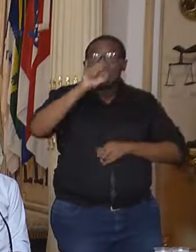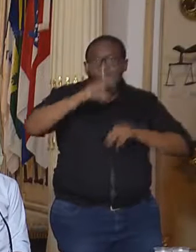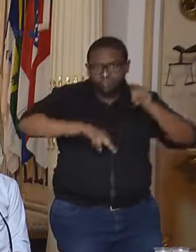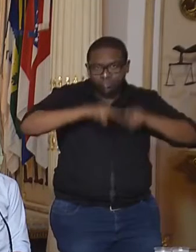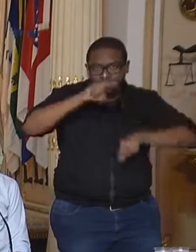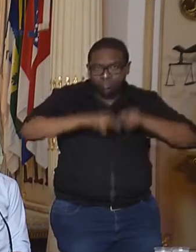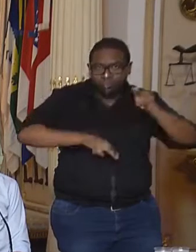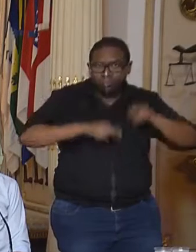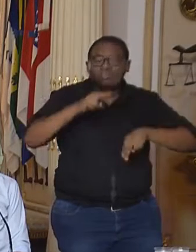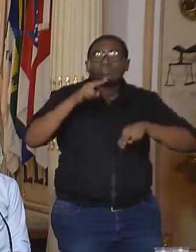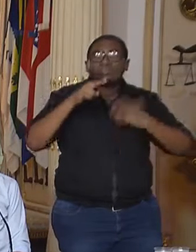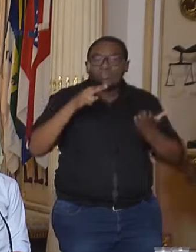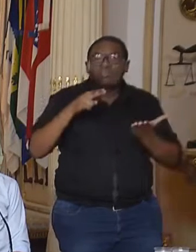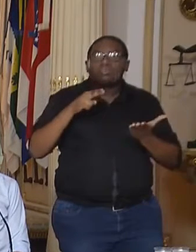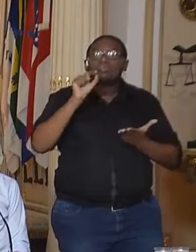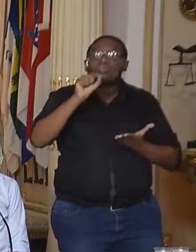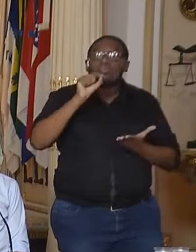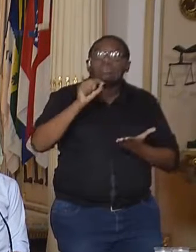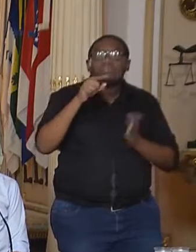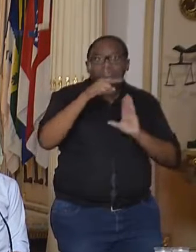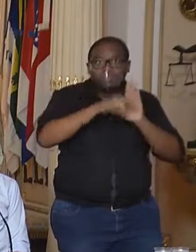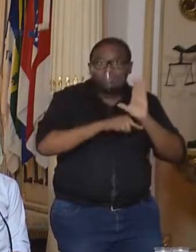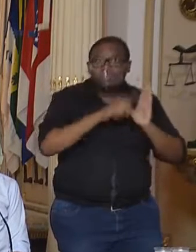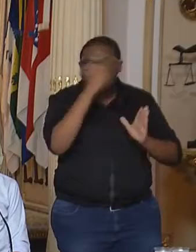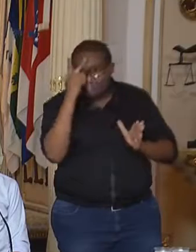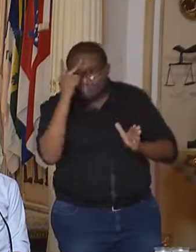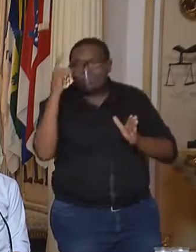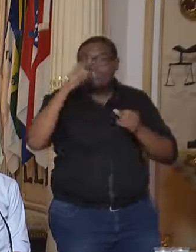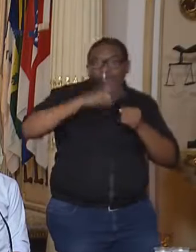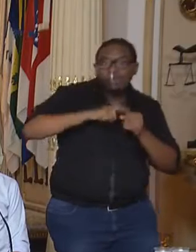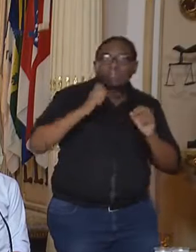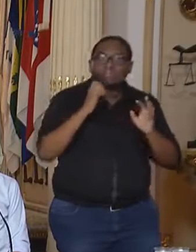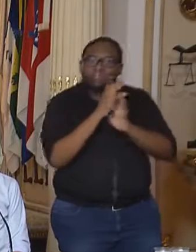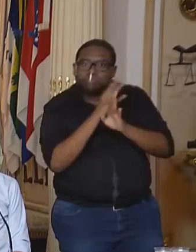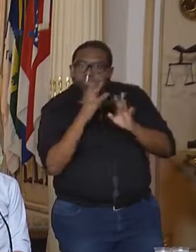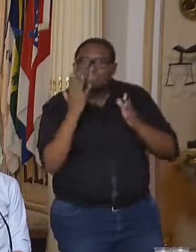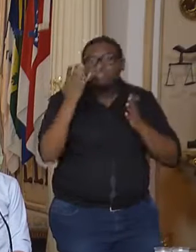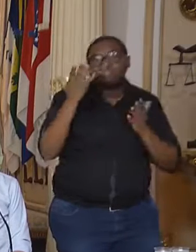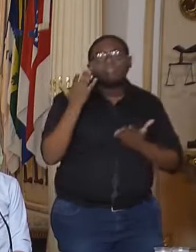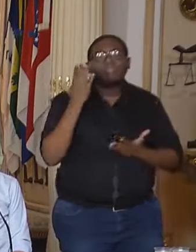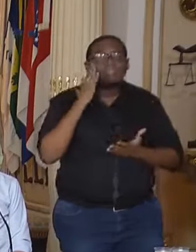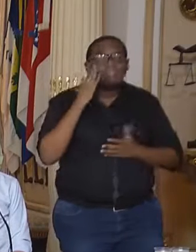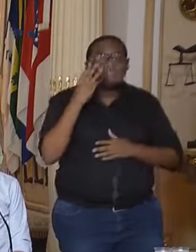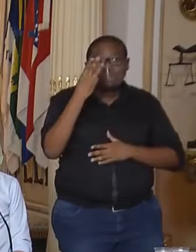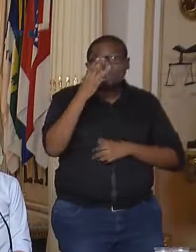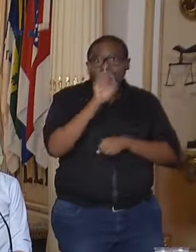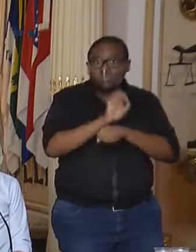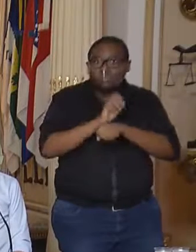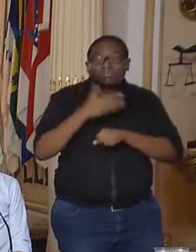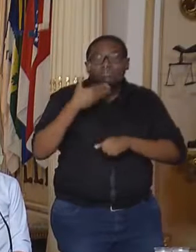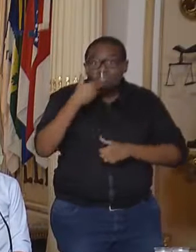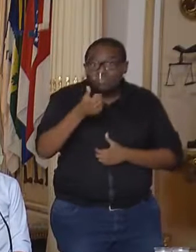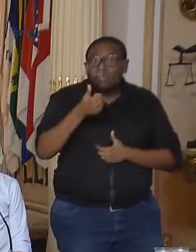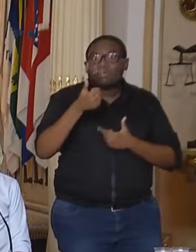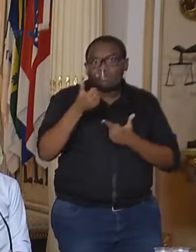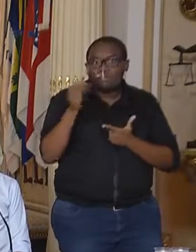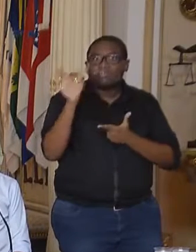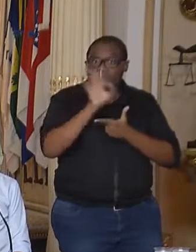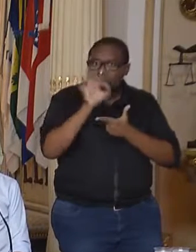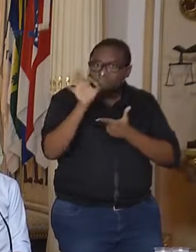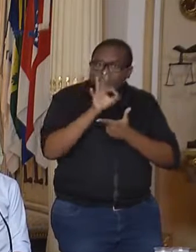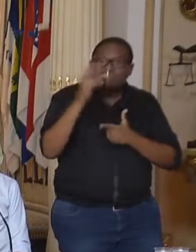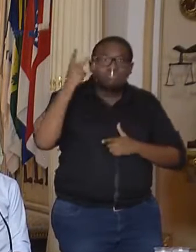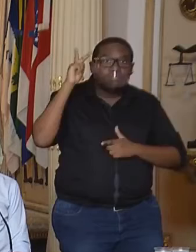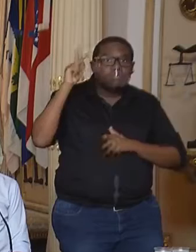plano cauteloso de convivência. Mesmo estando entre os três estados com os melhores indicadores para o